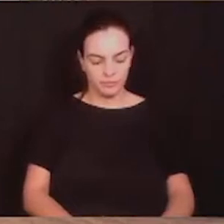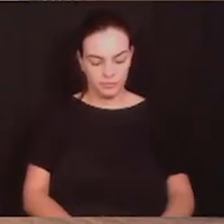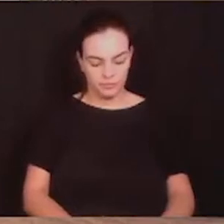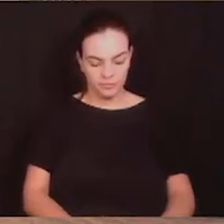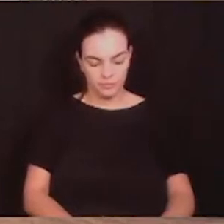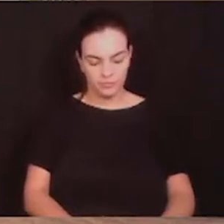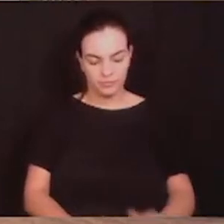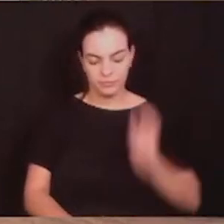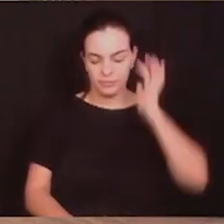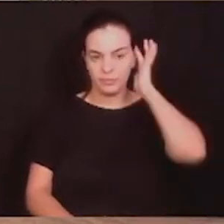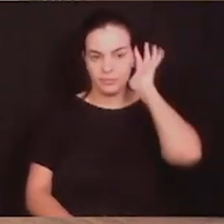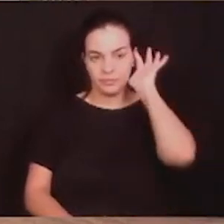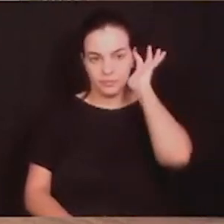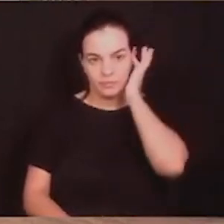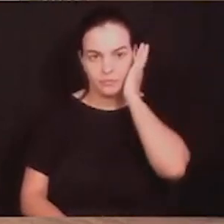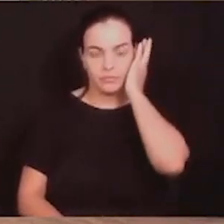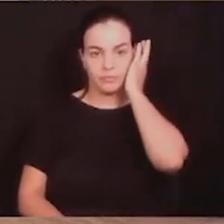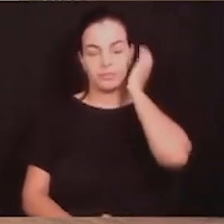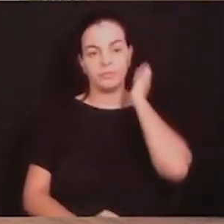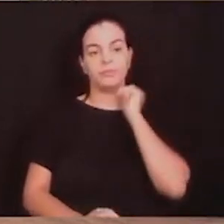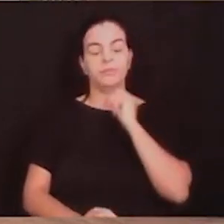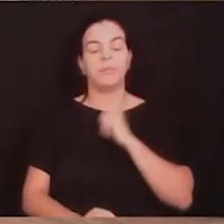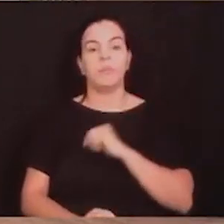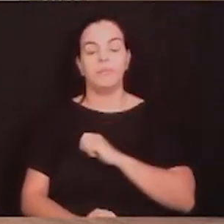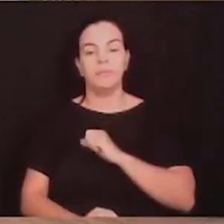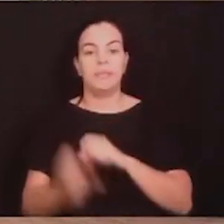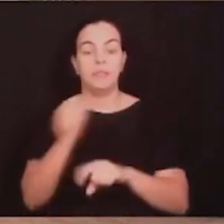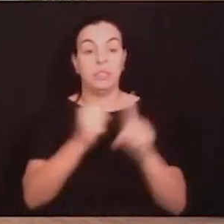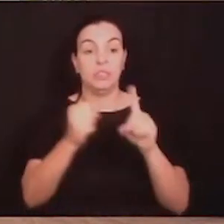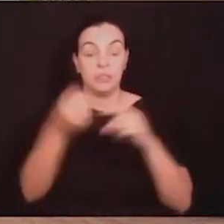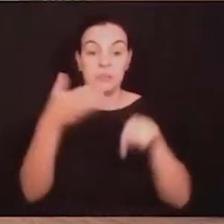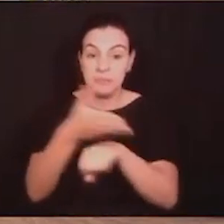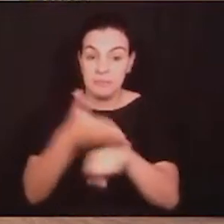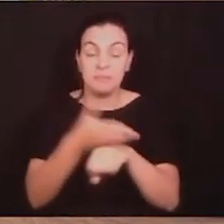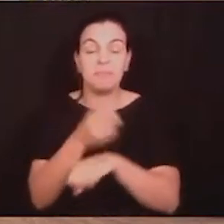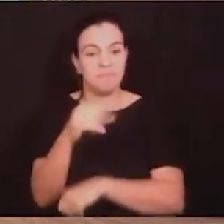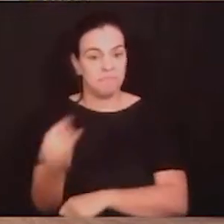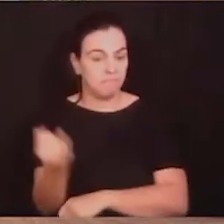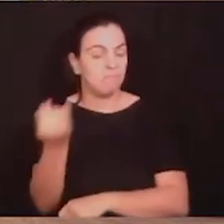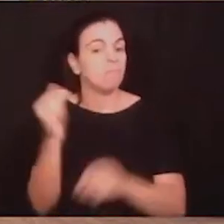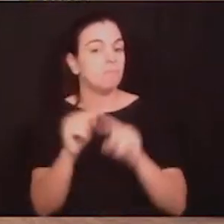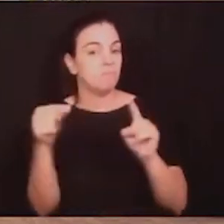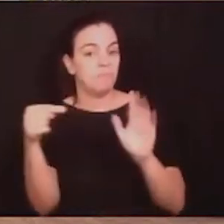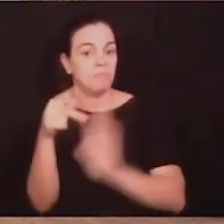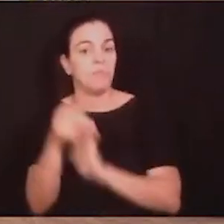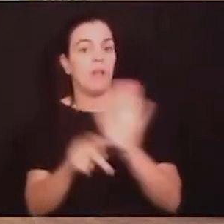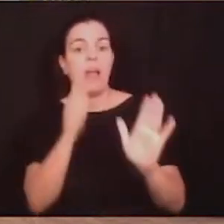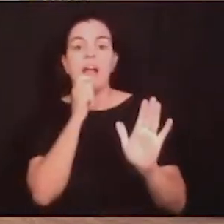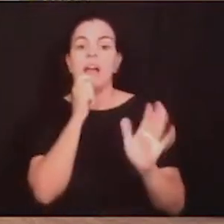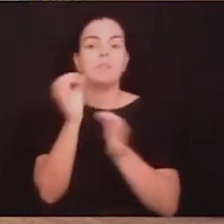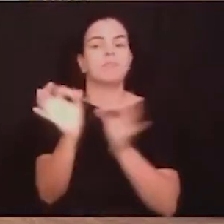mais participação da sociedade, mas é um projeto que está sendo desenvolvido com o BNDES. Isso é importante